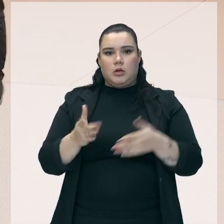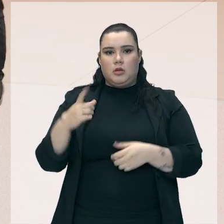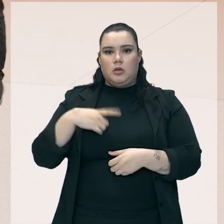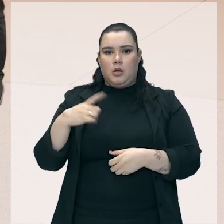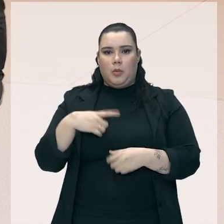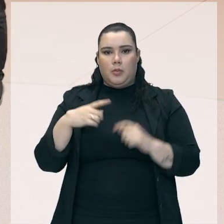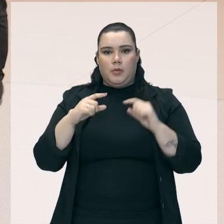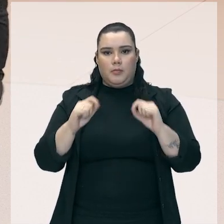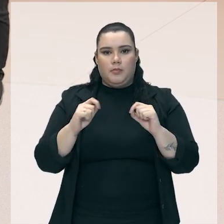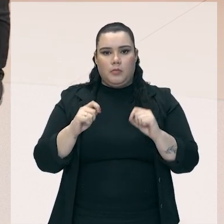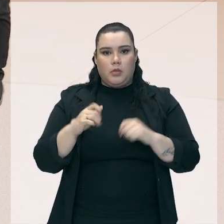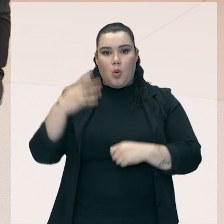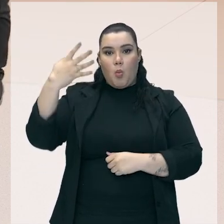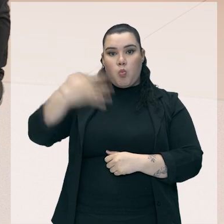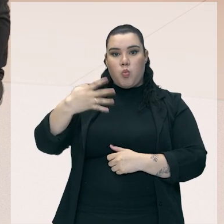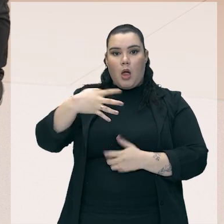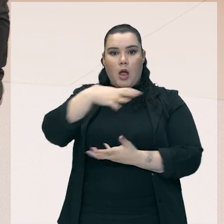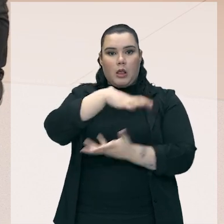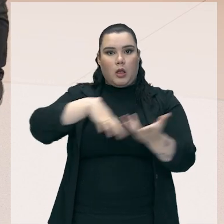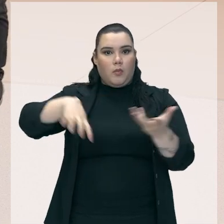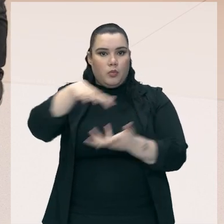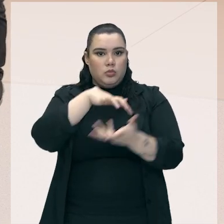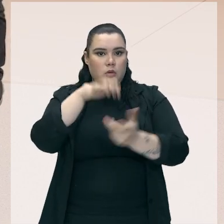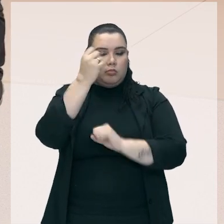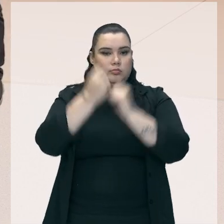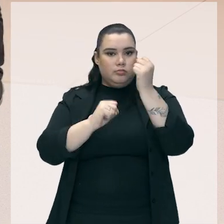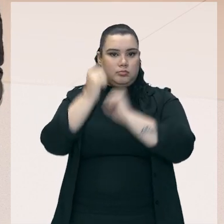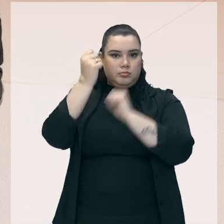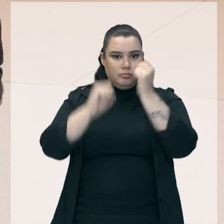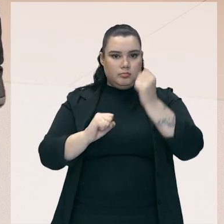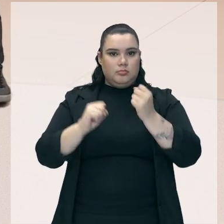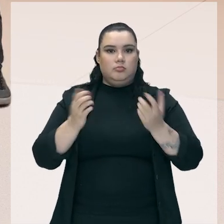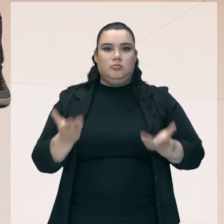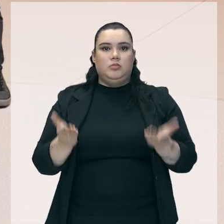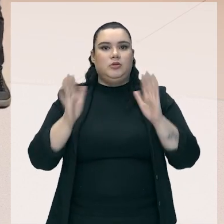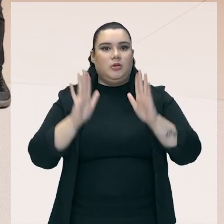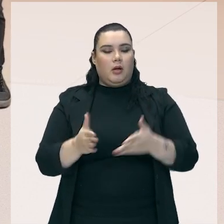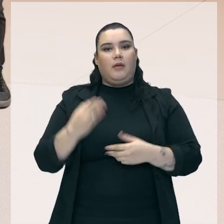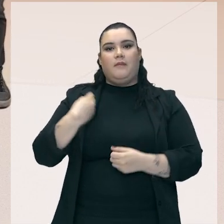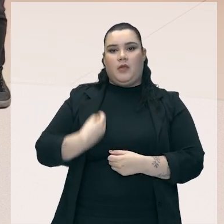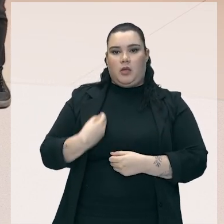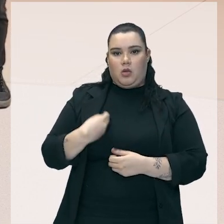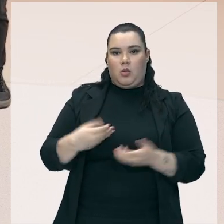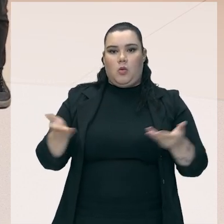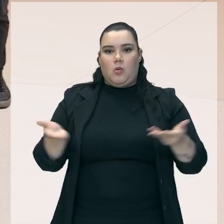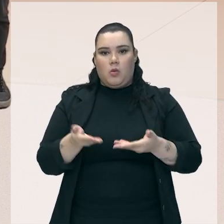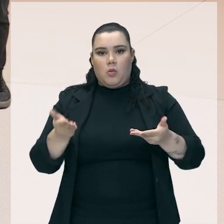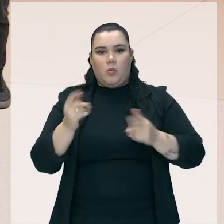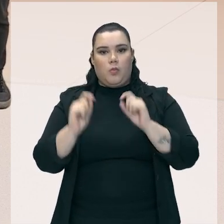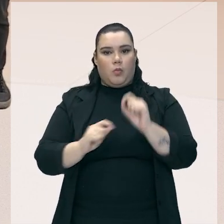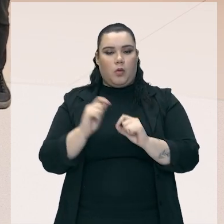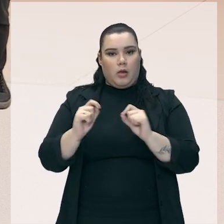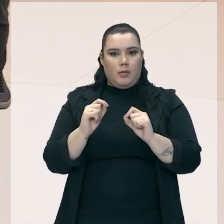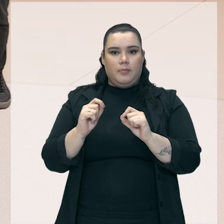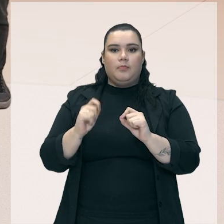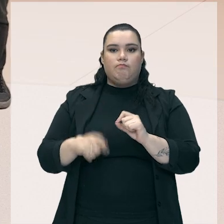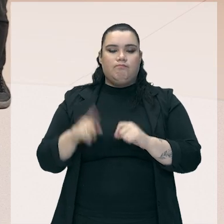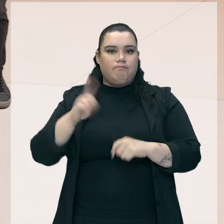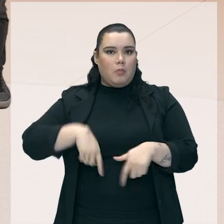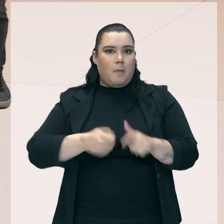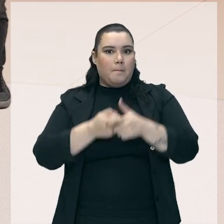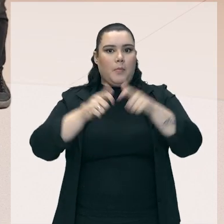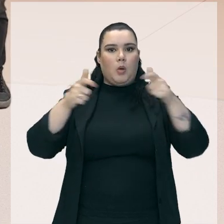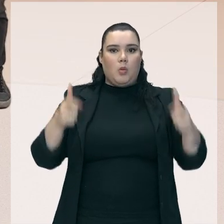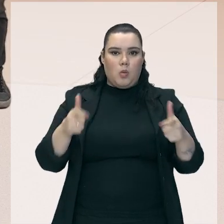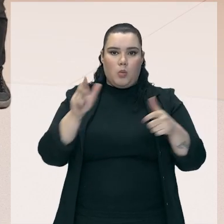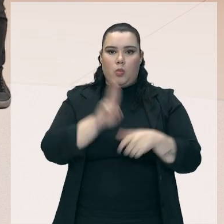pá, uma quarta revolução industrial, né? A gente já está vivendo um momento onde já existe uma informatização muito maior dos